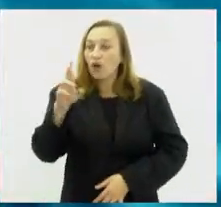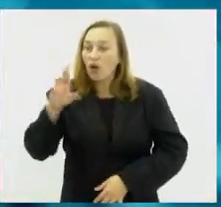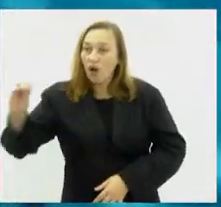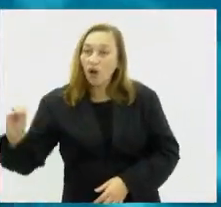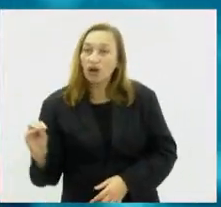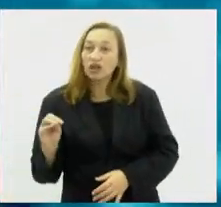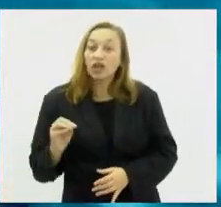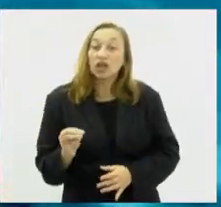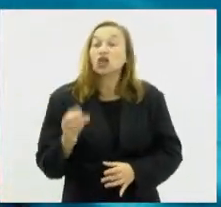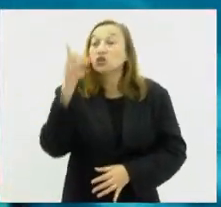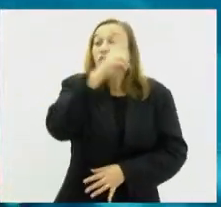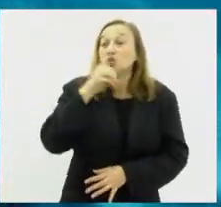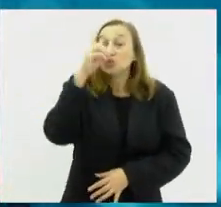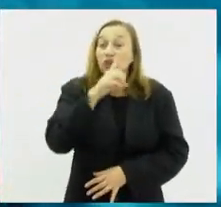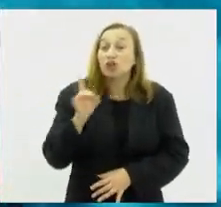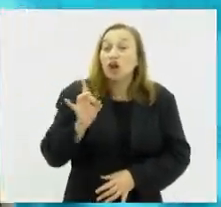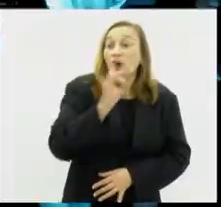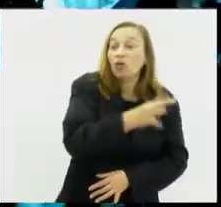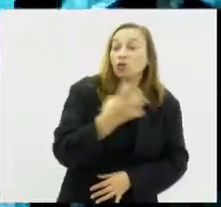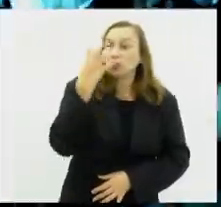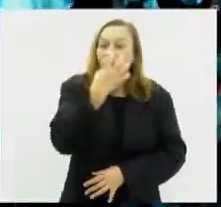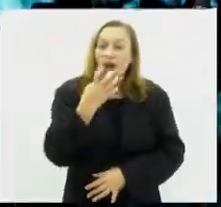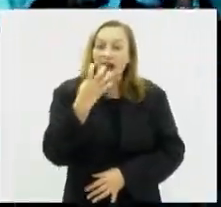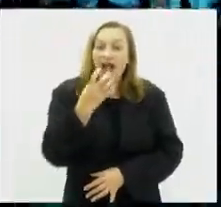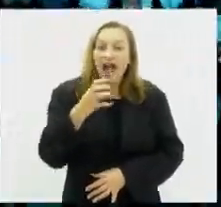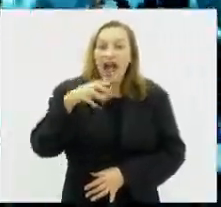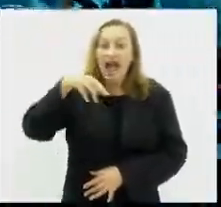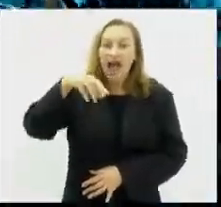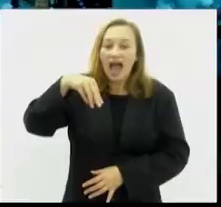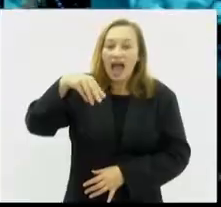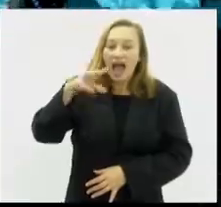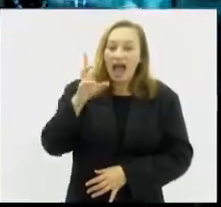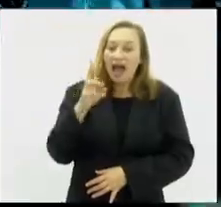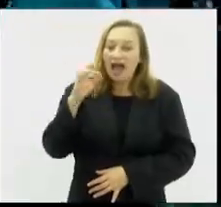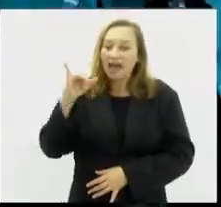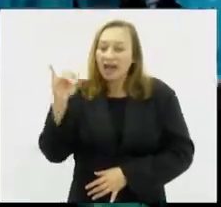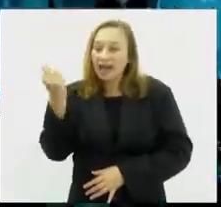festa com chave de ouro é a rainha do piseiro, a cantora Mari Fernandes.